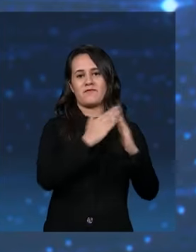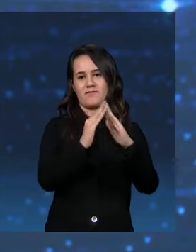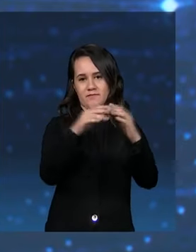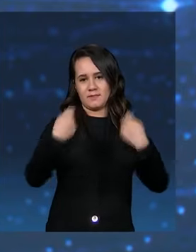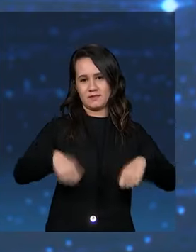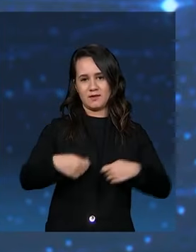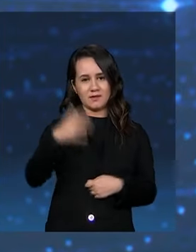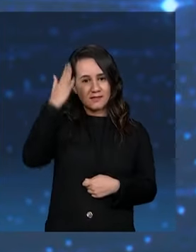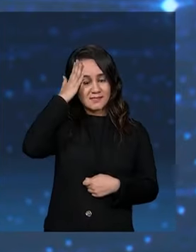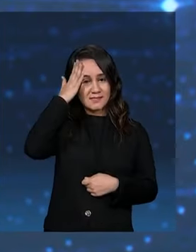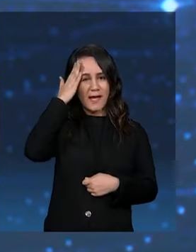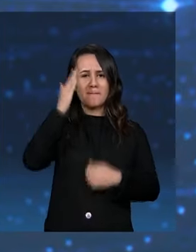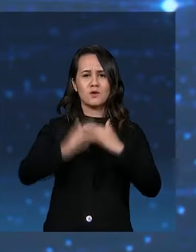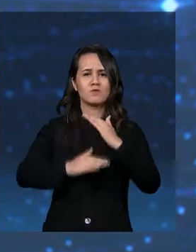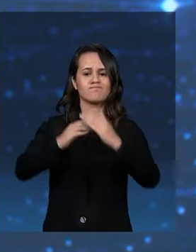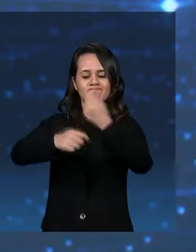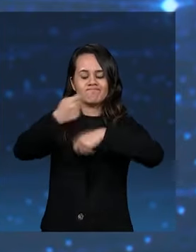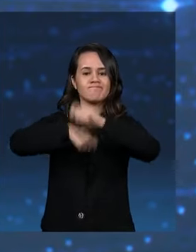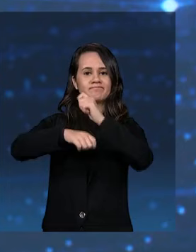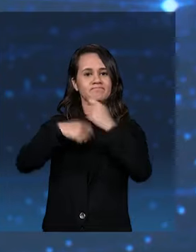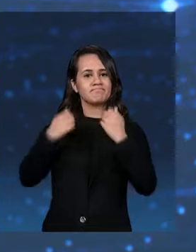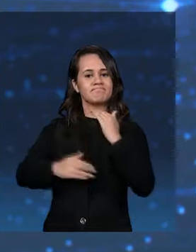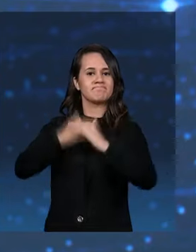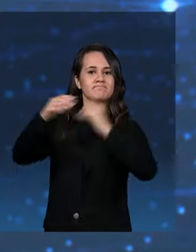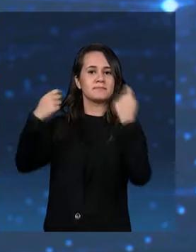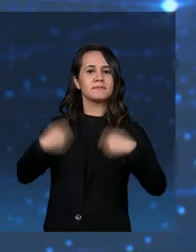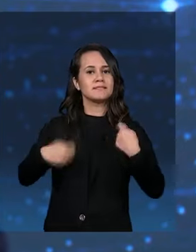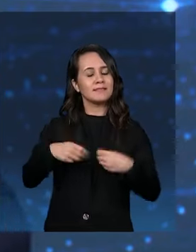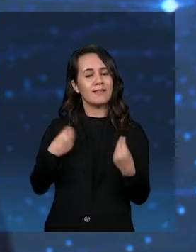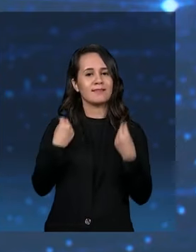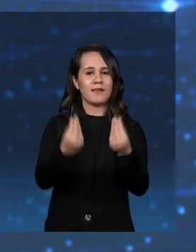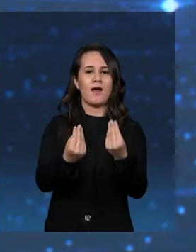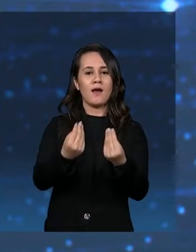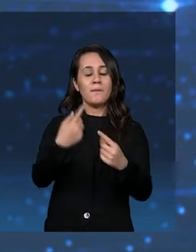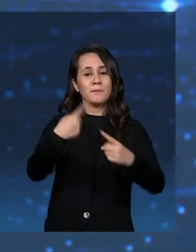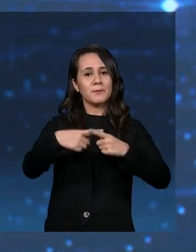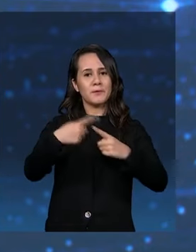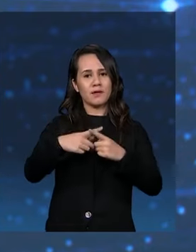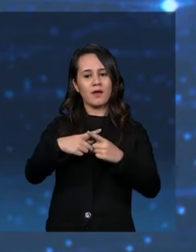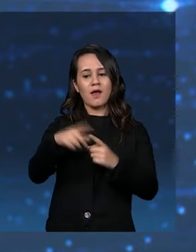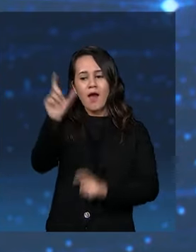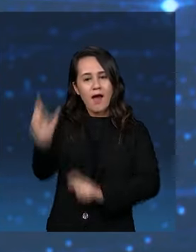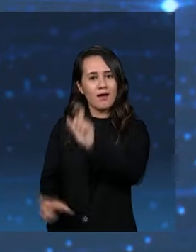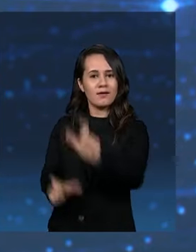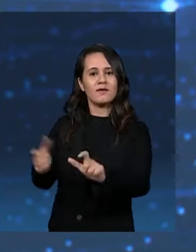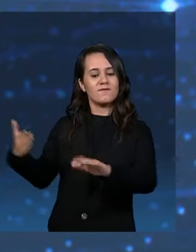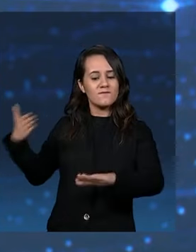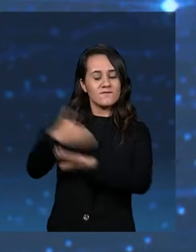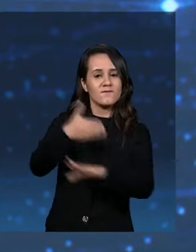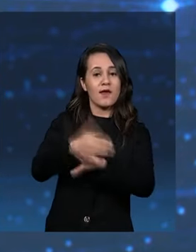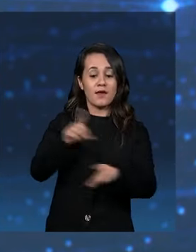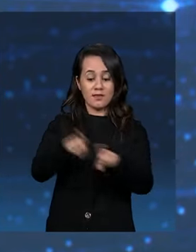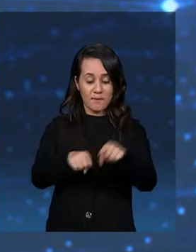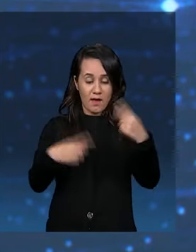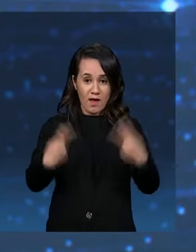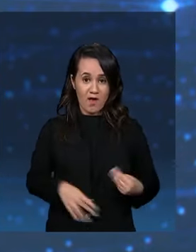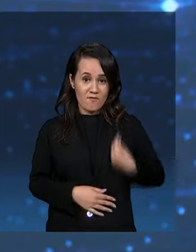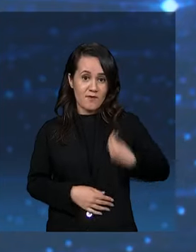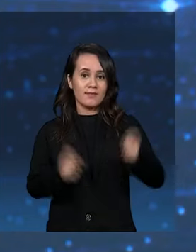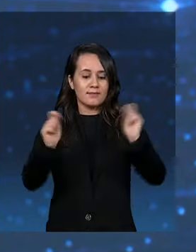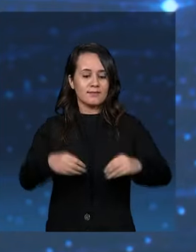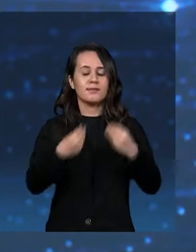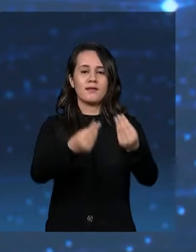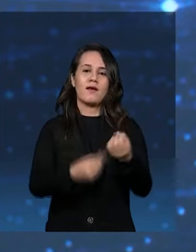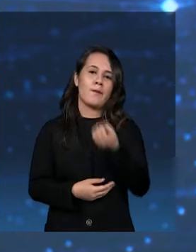do desenvolvimento econômico, que é o pulsar dessa cidade. É aquilo que traz as pessoas a virem para cá e aquelas que estão aqui a poder ter as